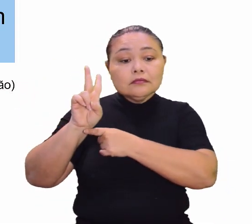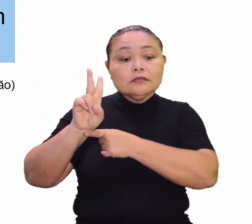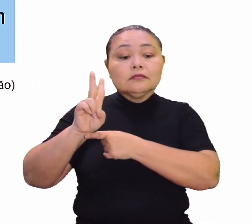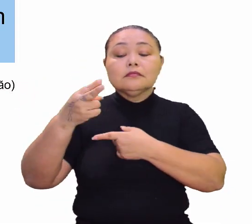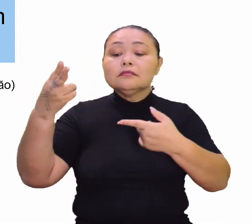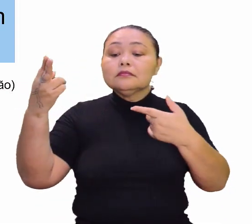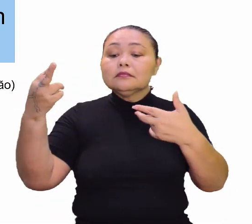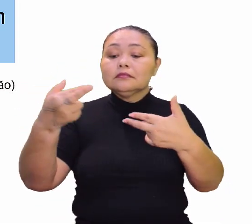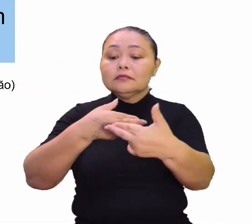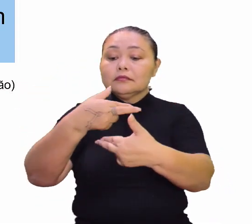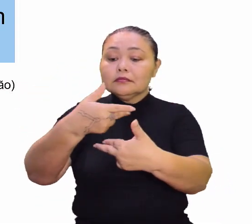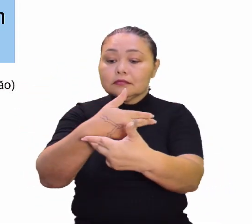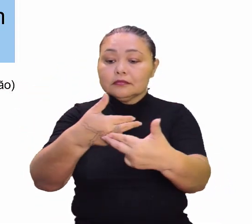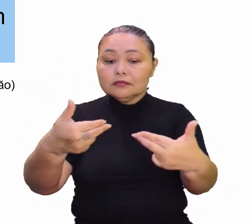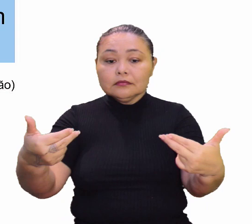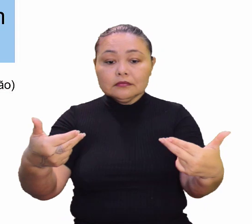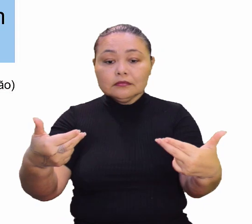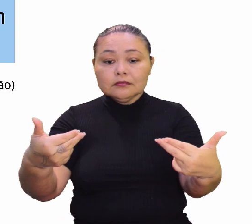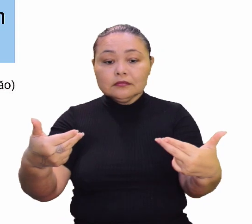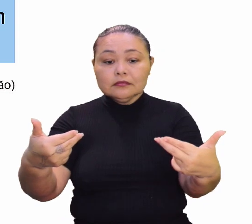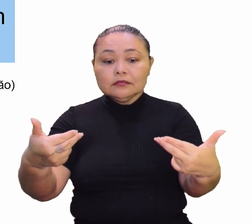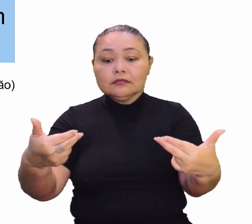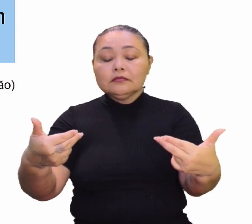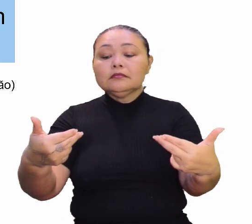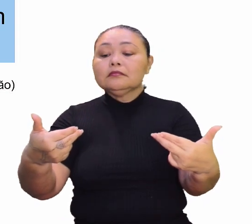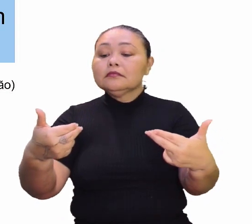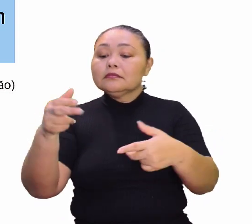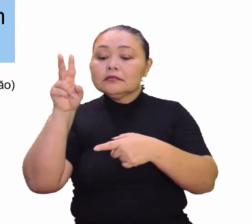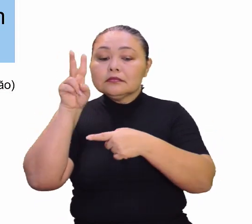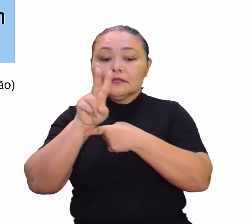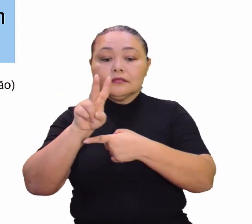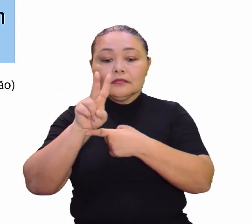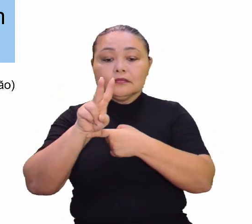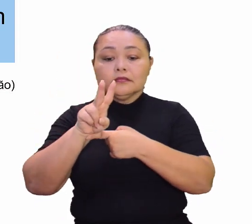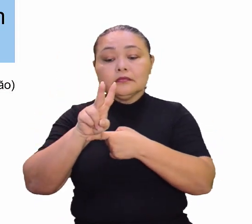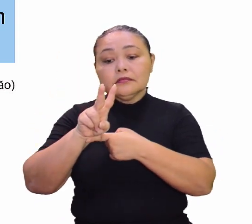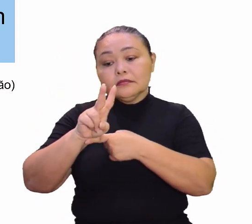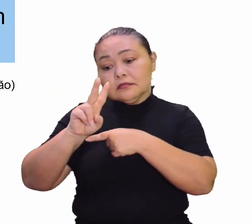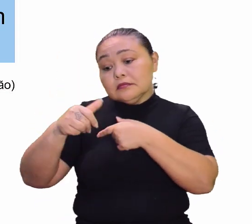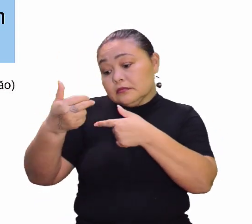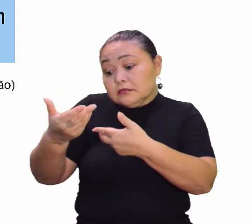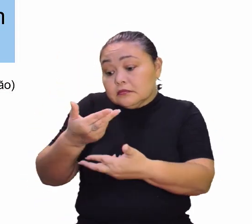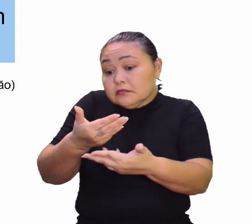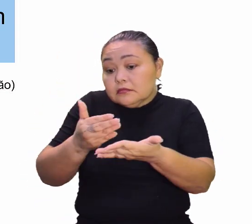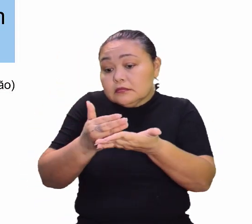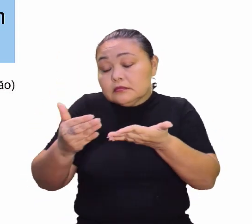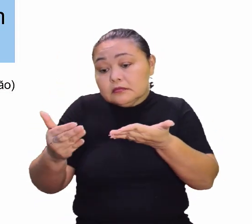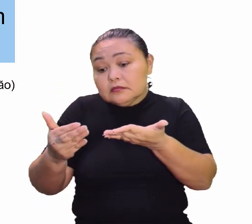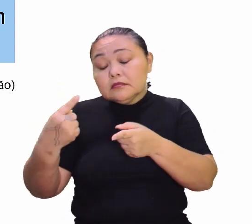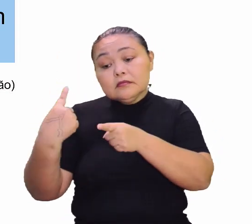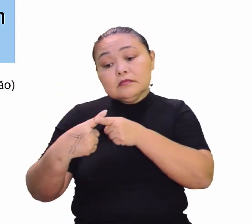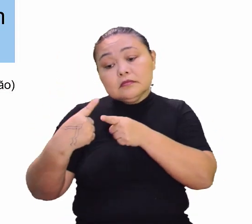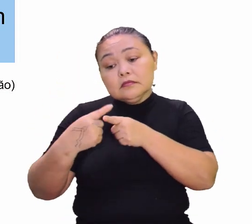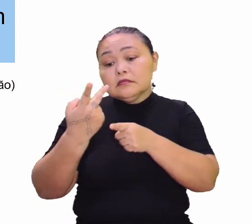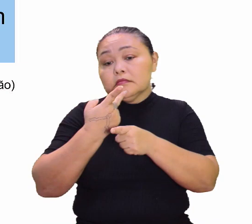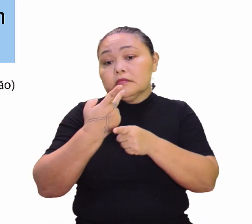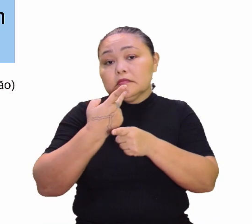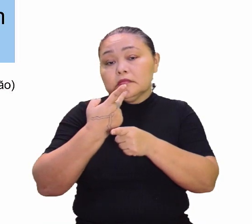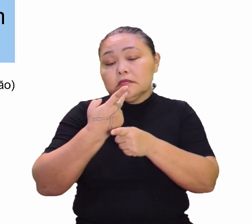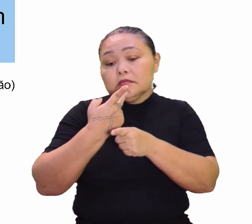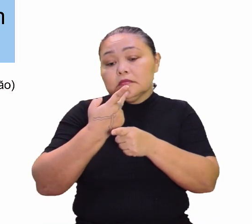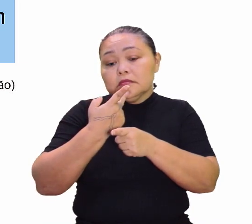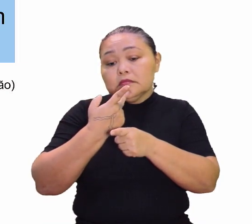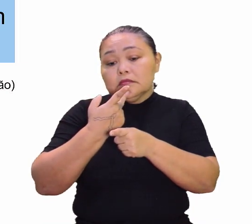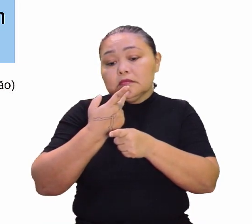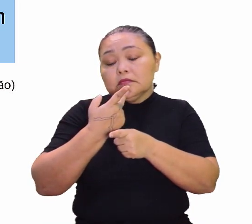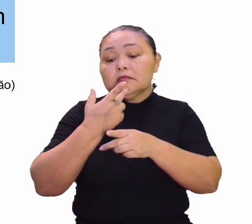recursos, né? De forma a conservar, preservar parte desses recursos. Porque a gente fala muito sobre